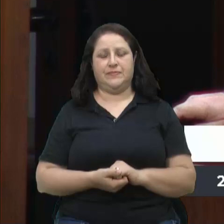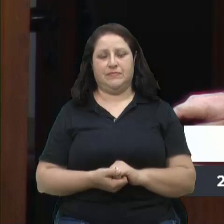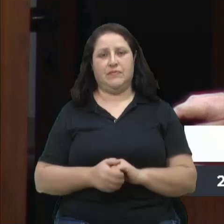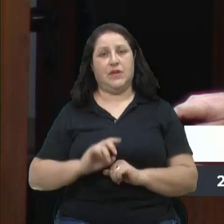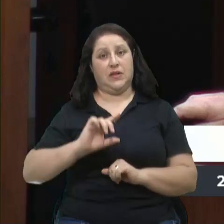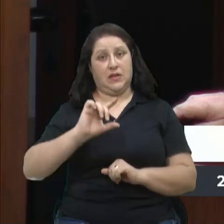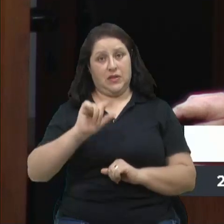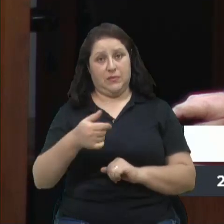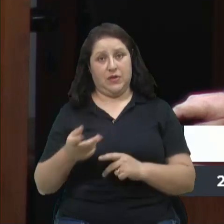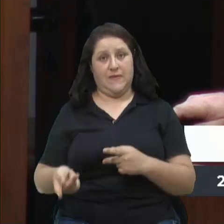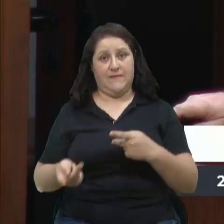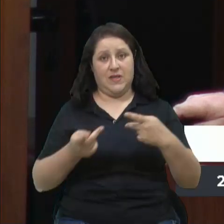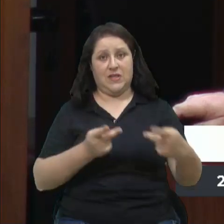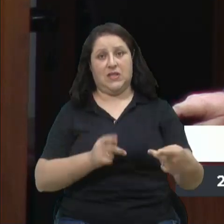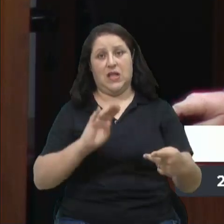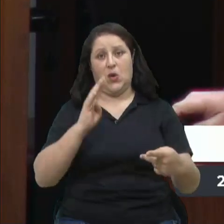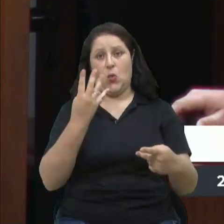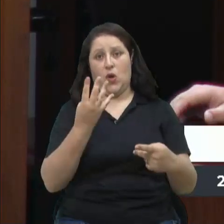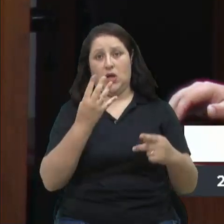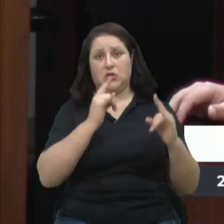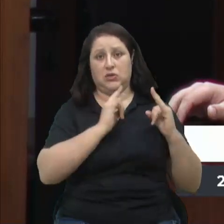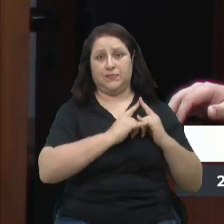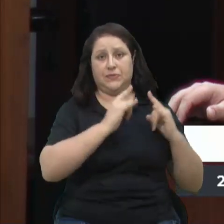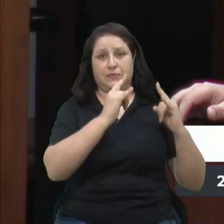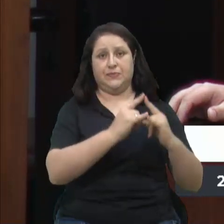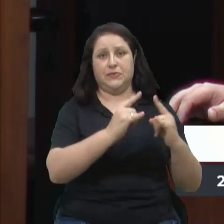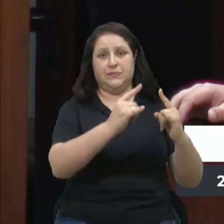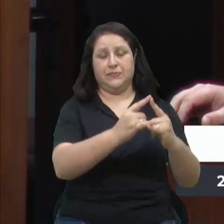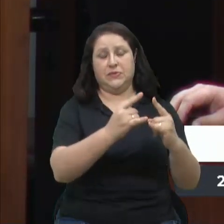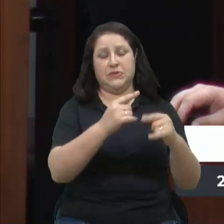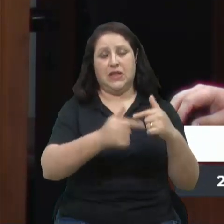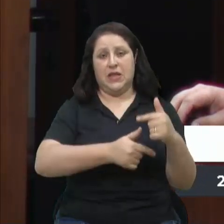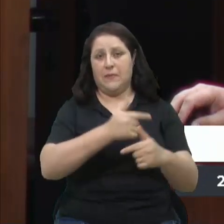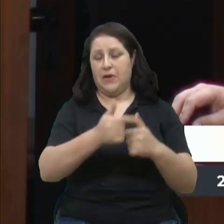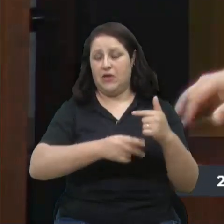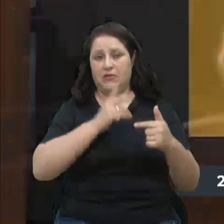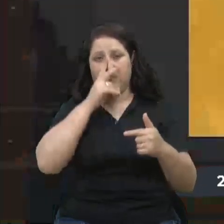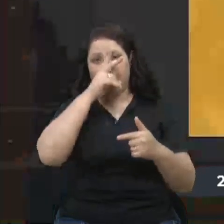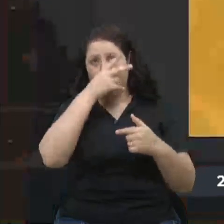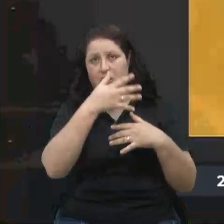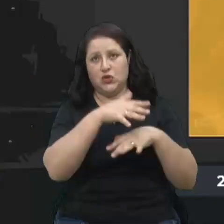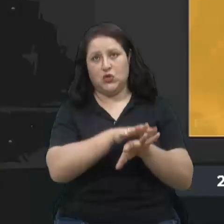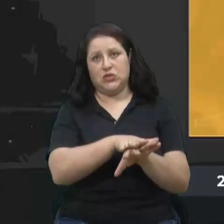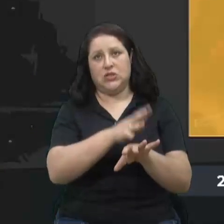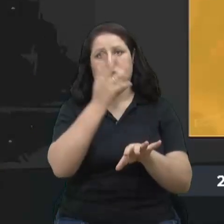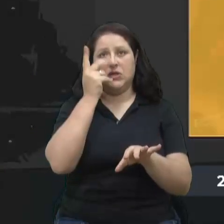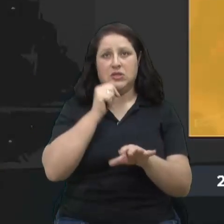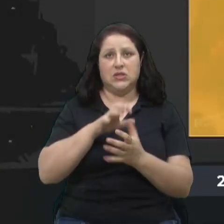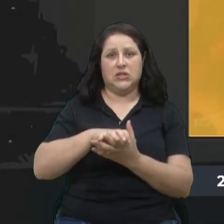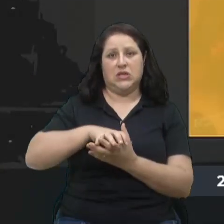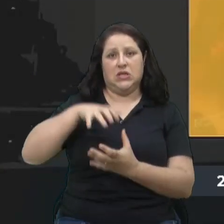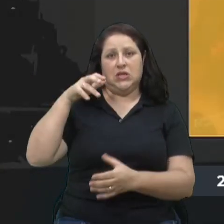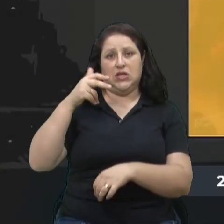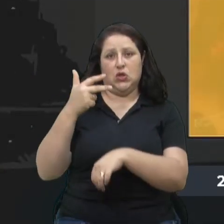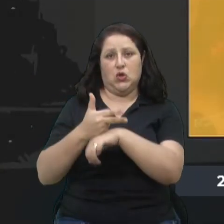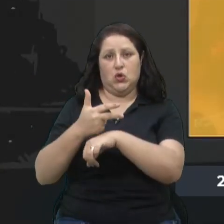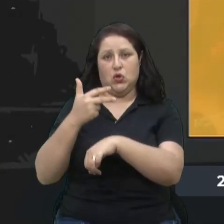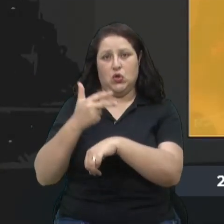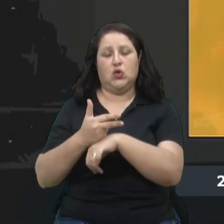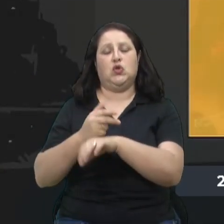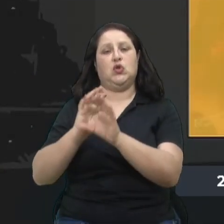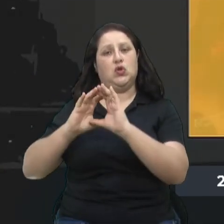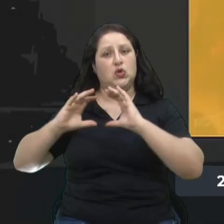visitar quatro entidades que trabalham muito a questão da inclusão social, trabalham a questão da criança, do idoso, das